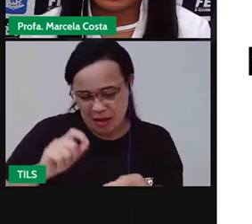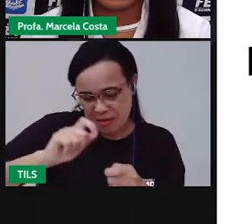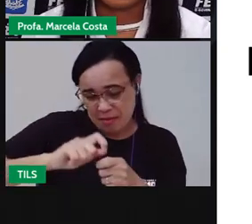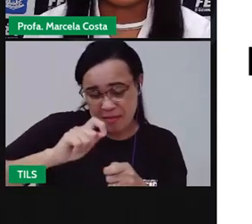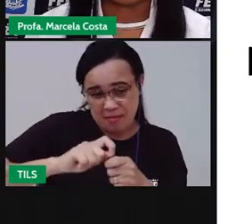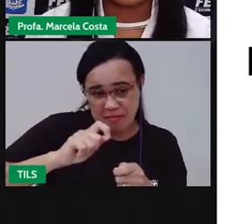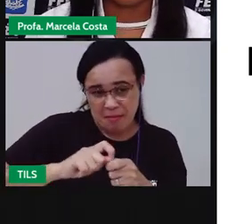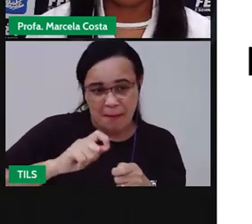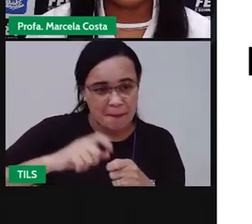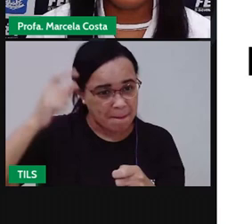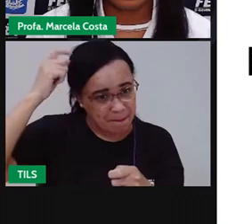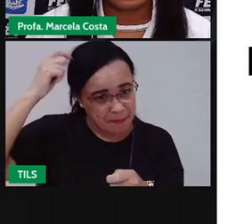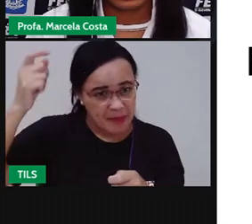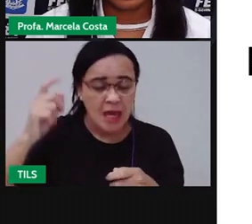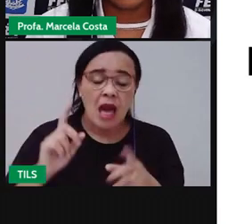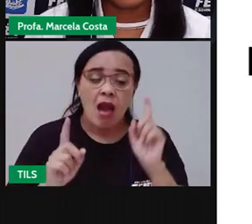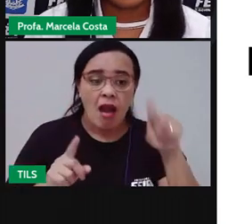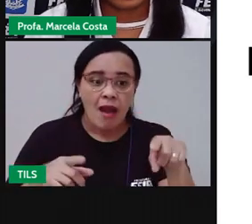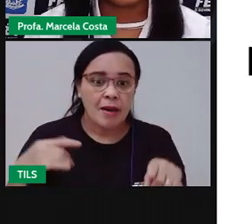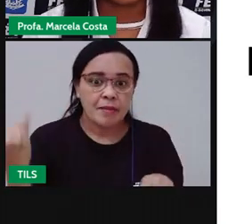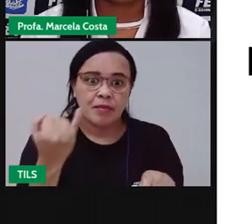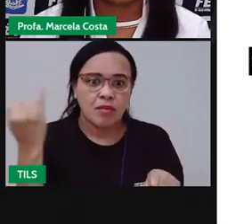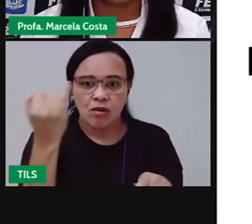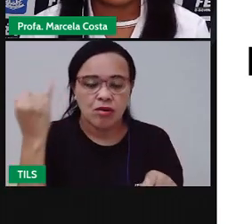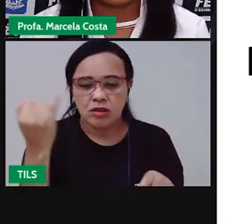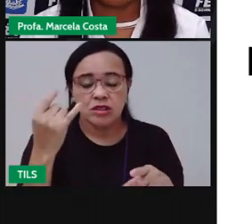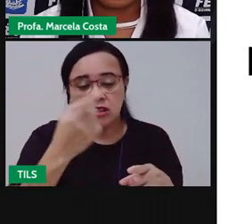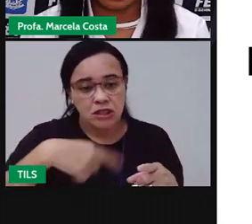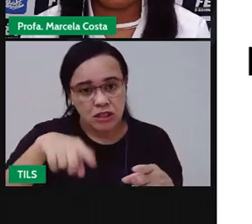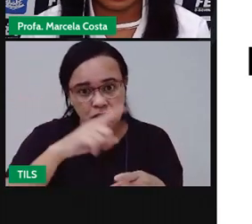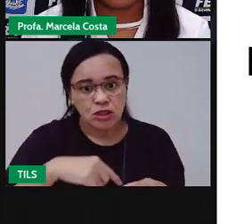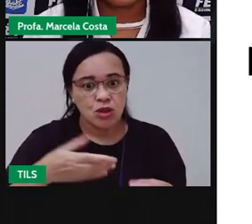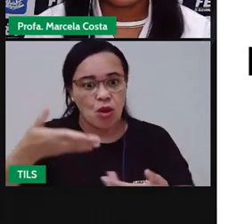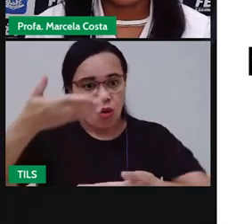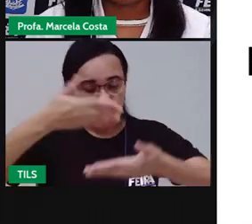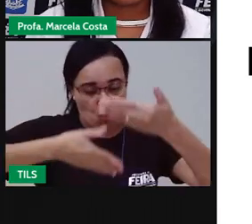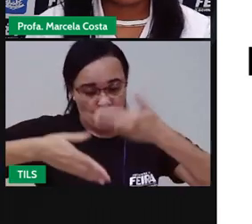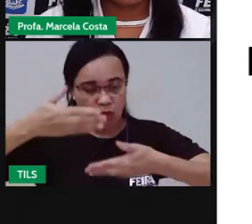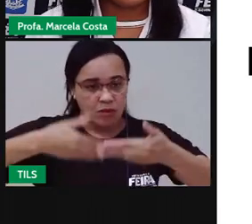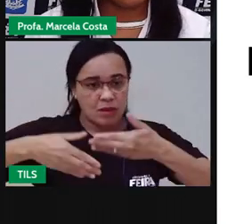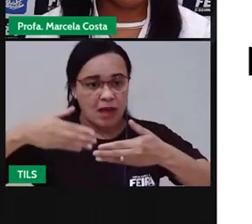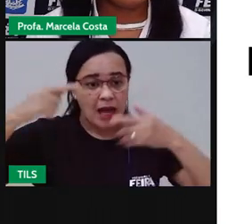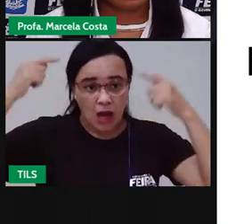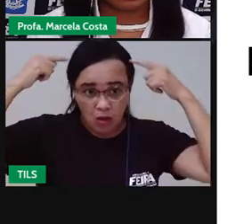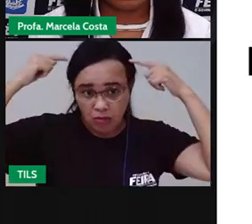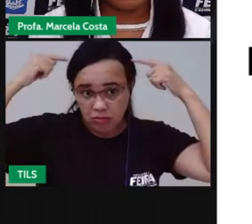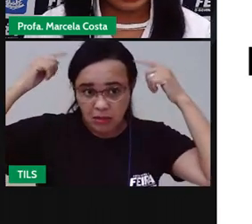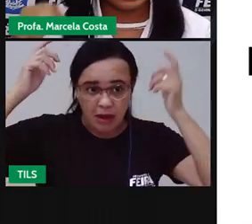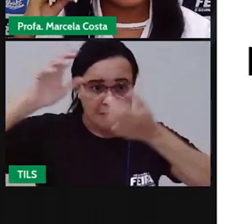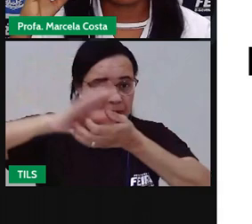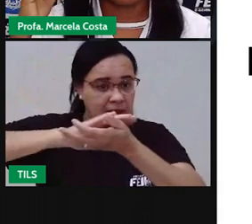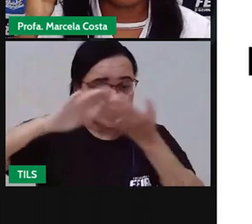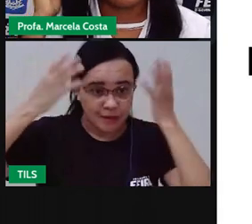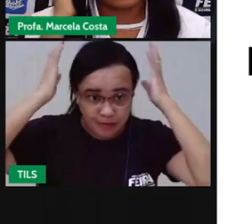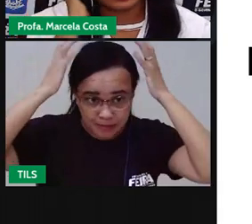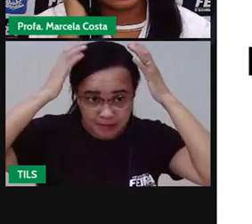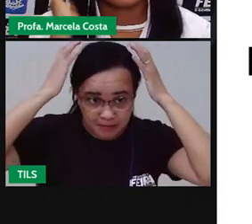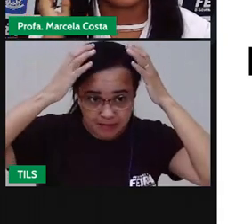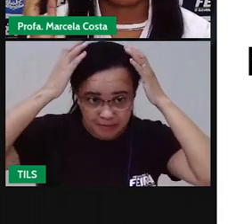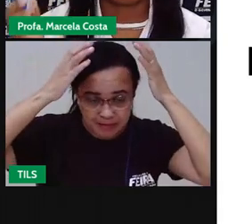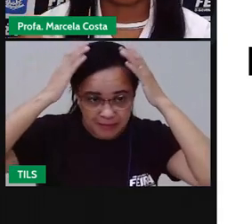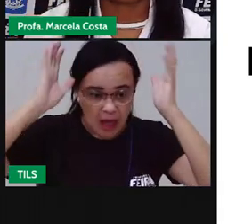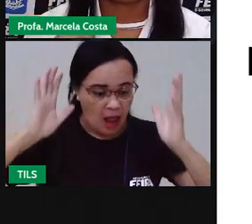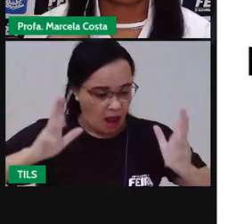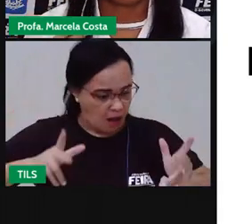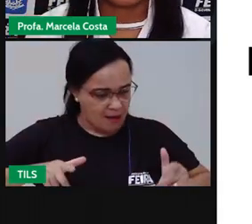-piolhos, crianças, é muito importante cuidar da higienização dos cabelos. Para que não haja piolhos